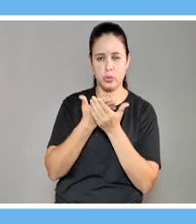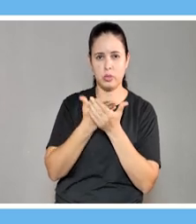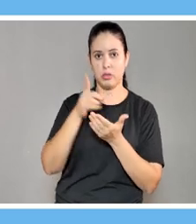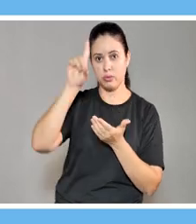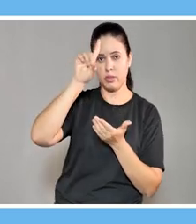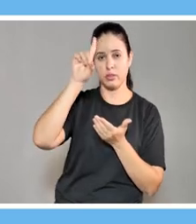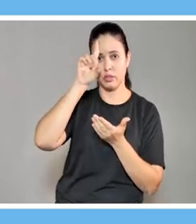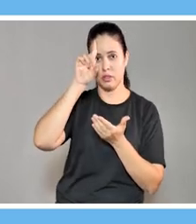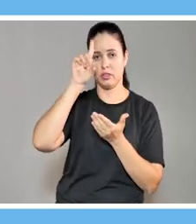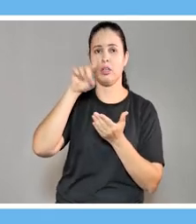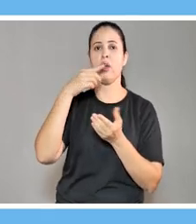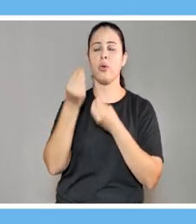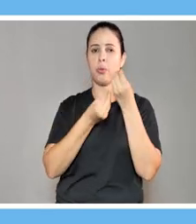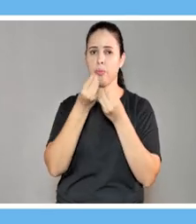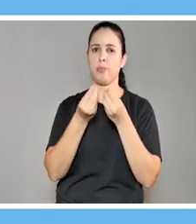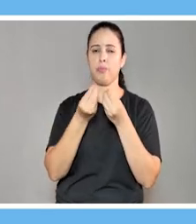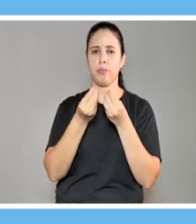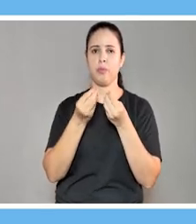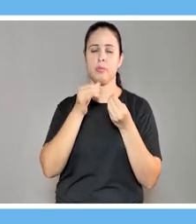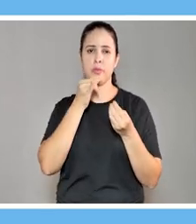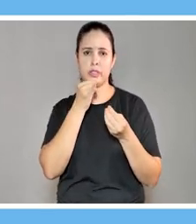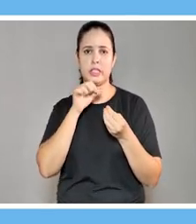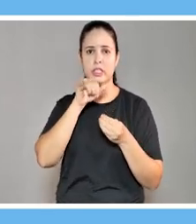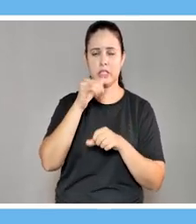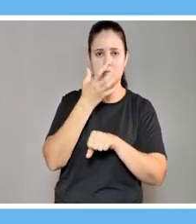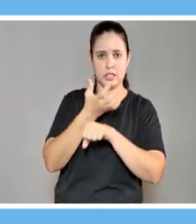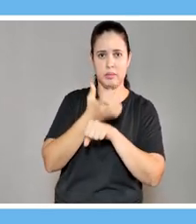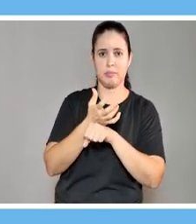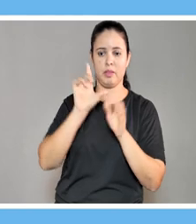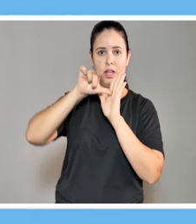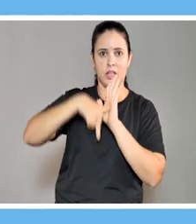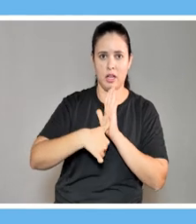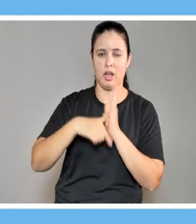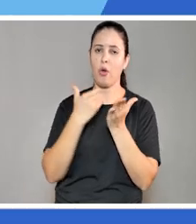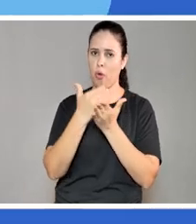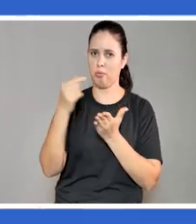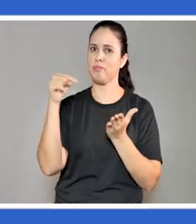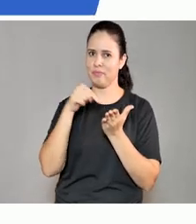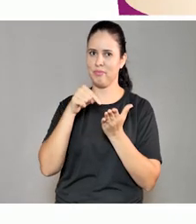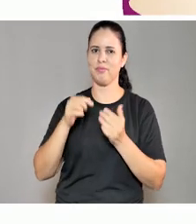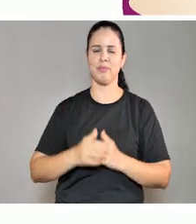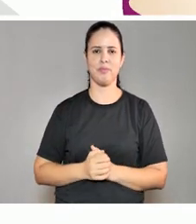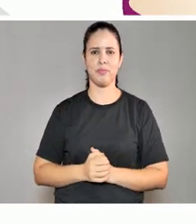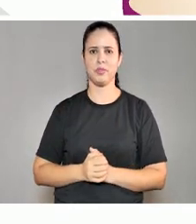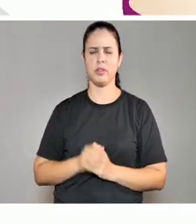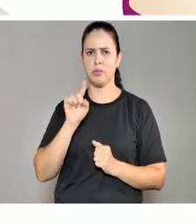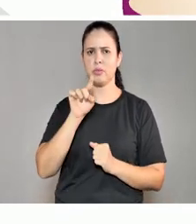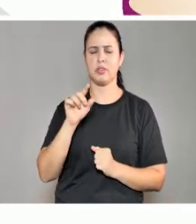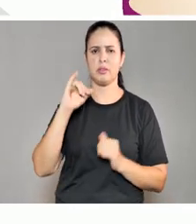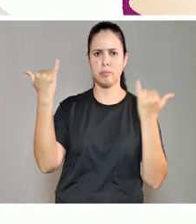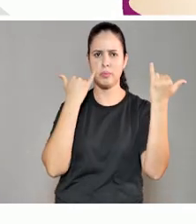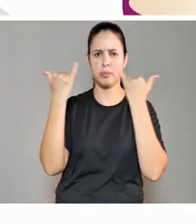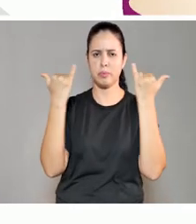naquele dia por ordem de prioridade. Caso tenha alguma matéria atrasada, comece por ela. Fique atento aos